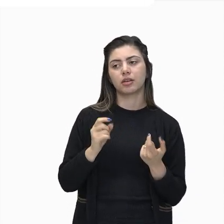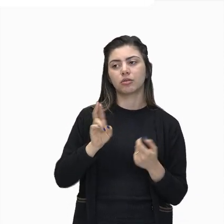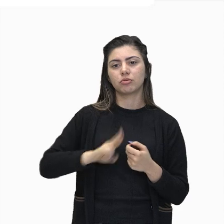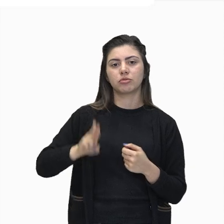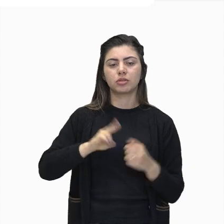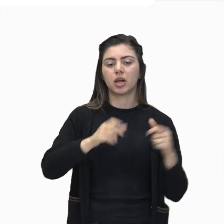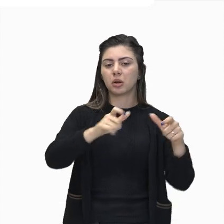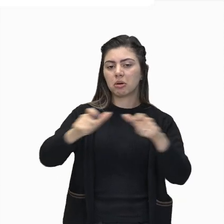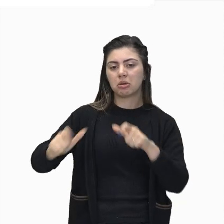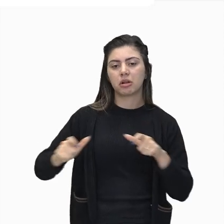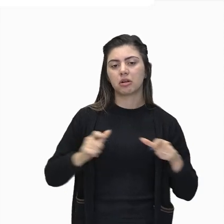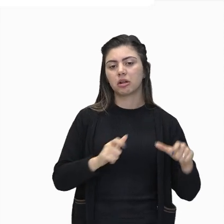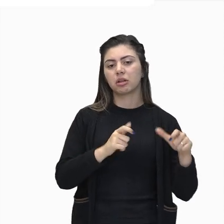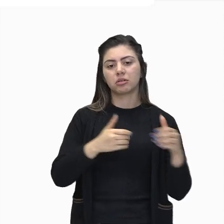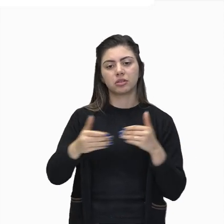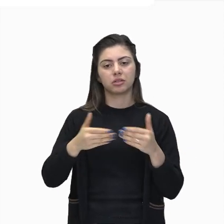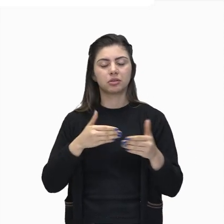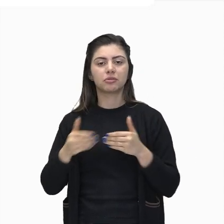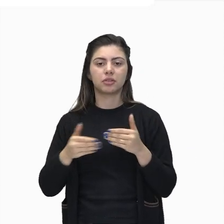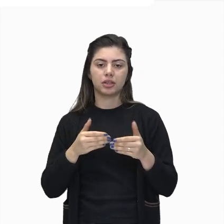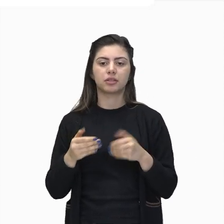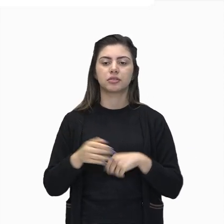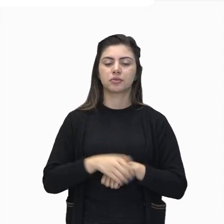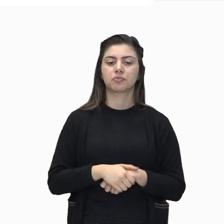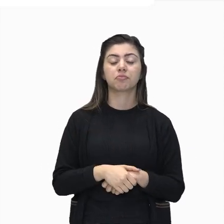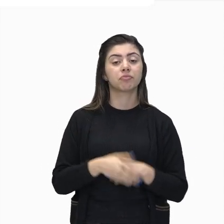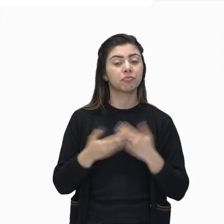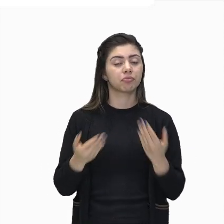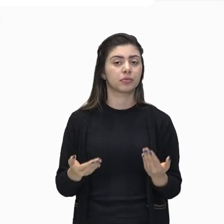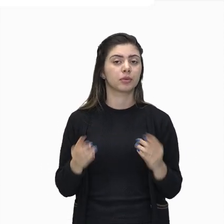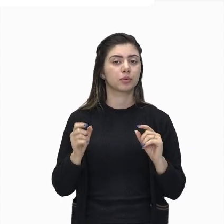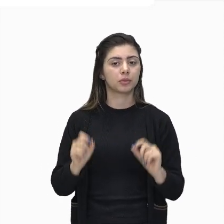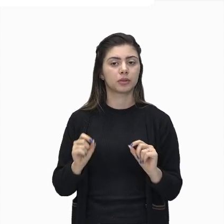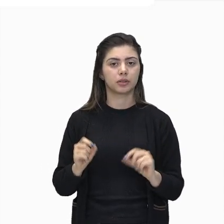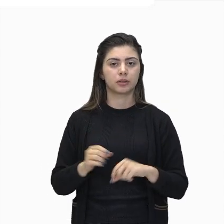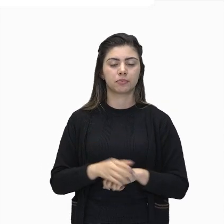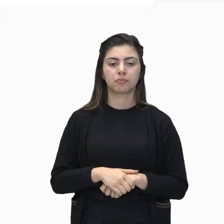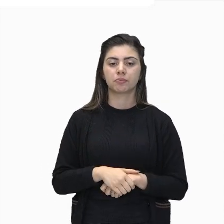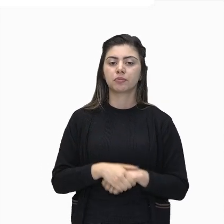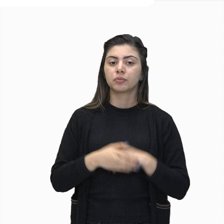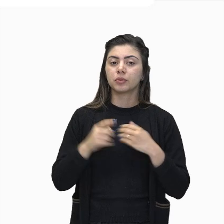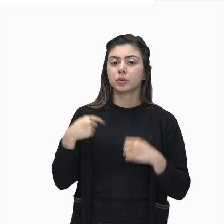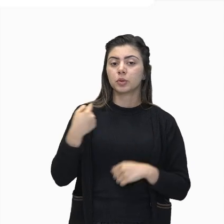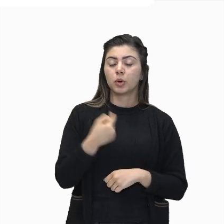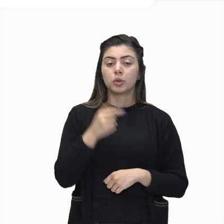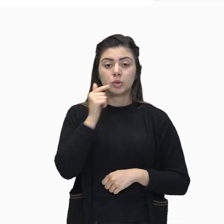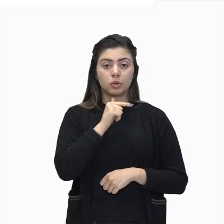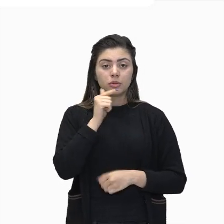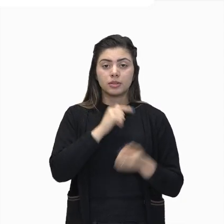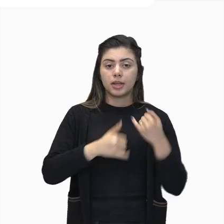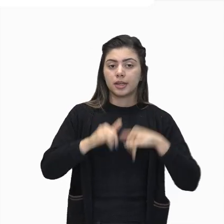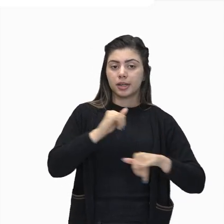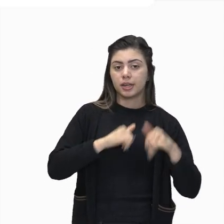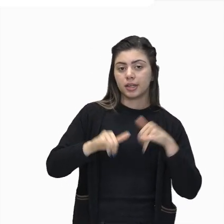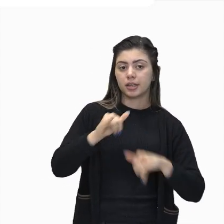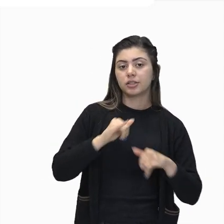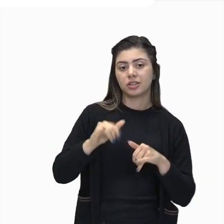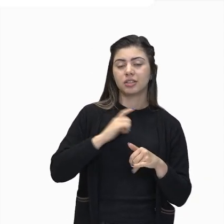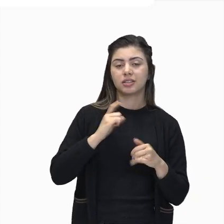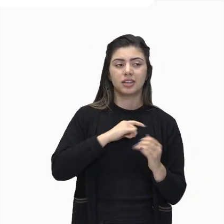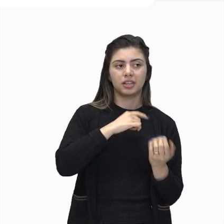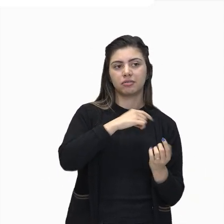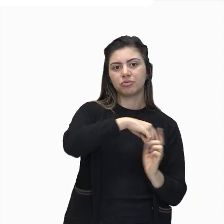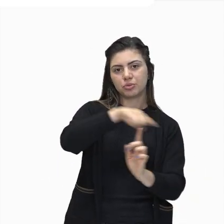energética durante as conversões. Pessoal, obtém-se energia através de diferentes